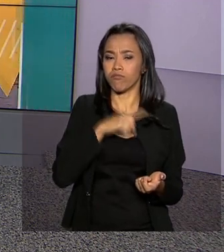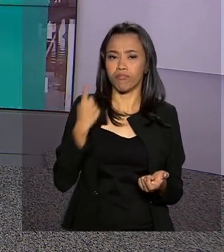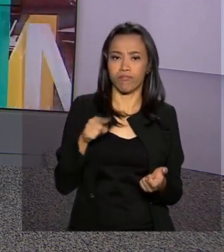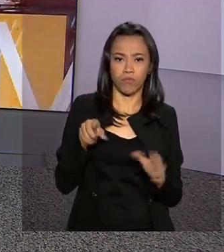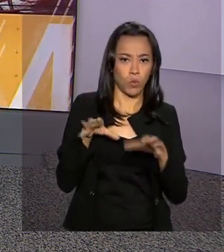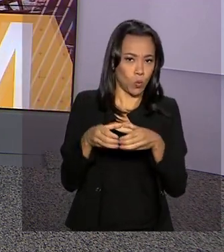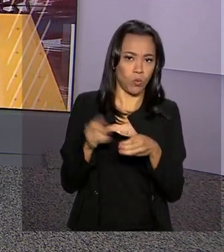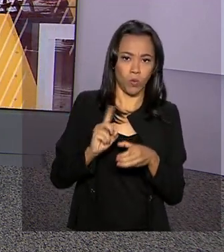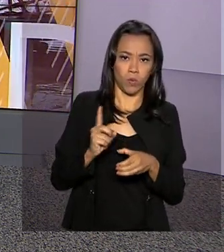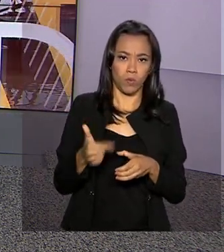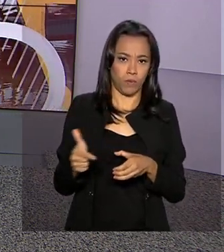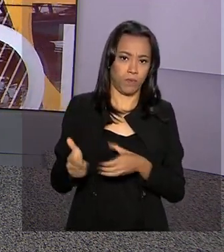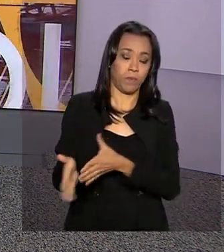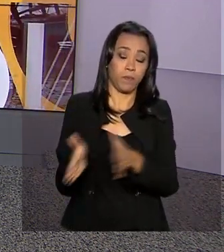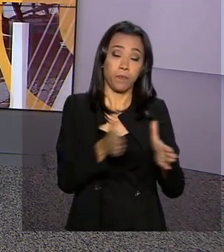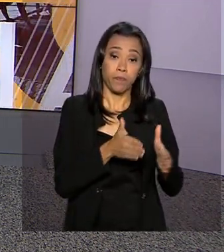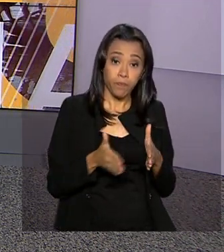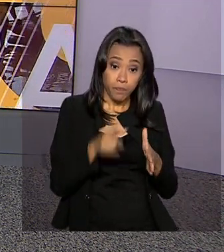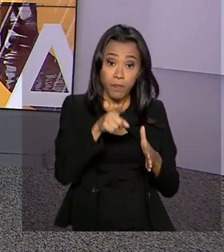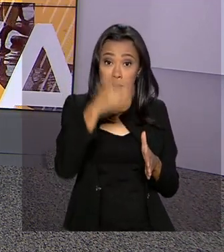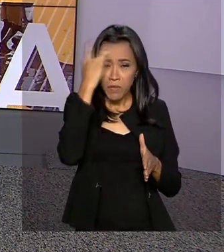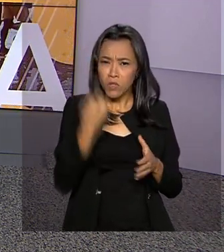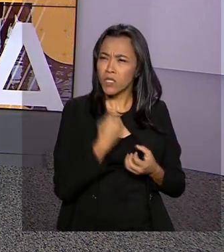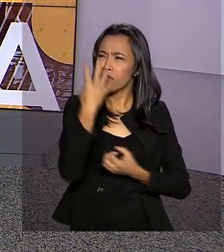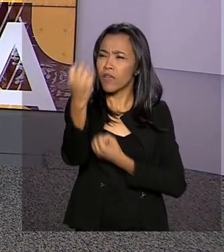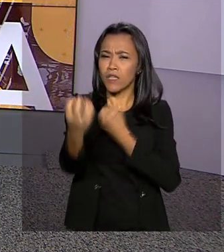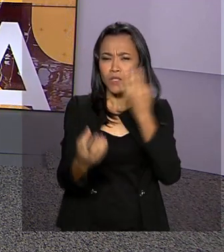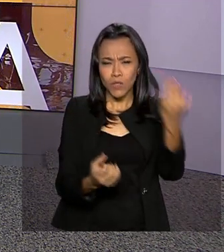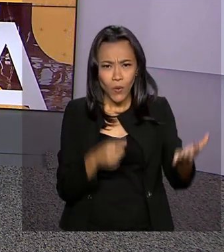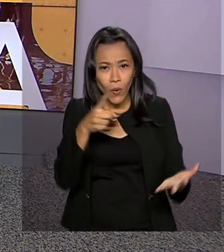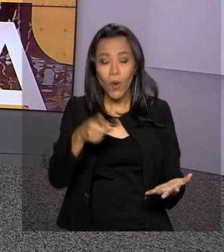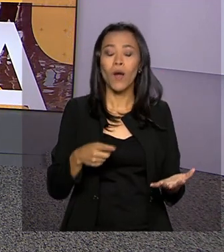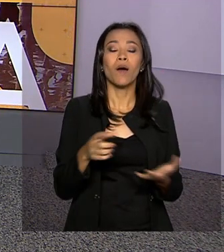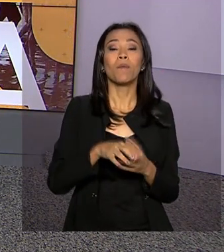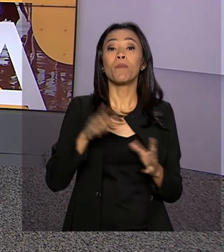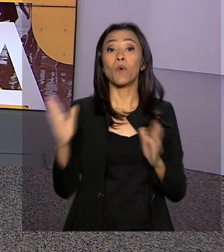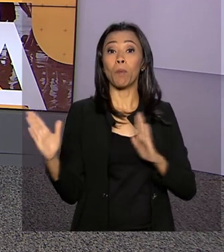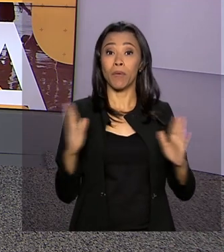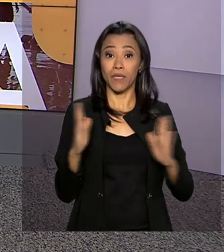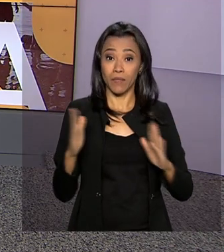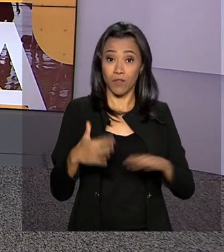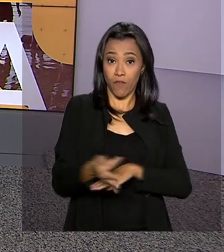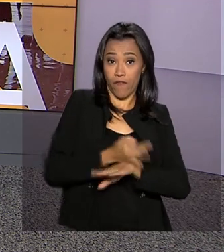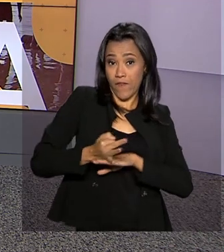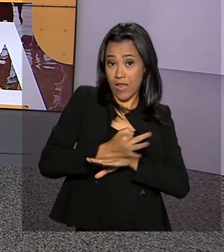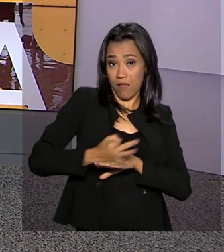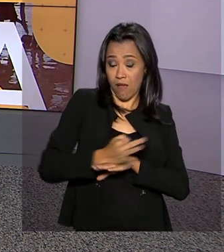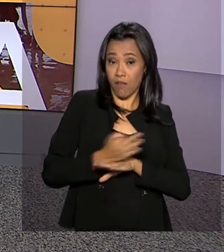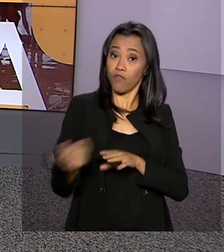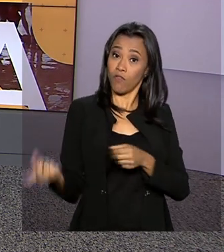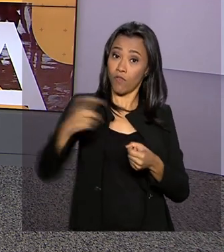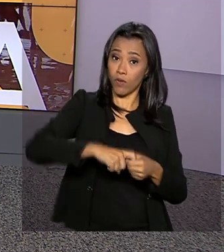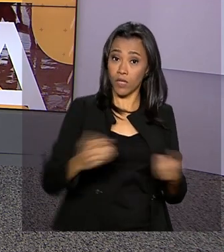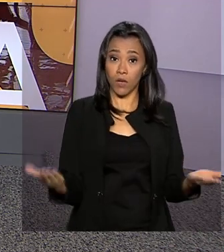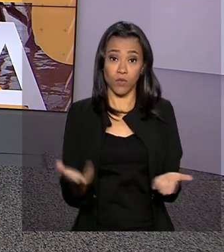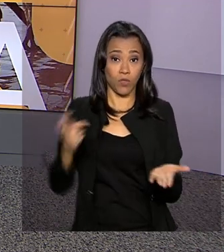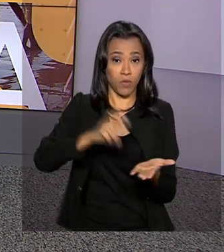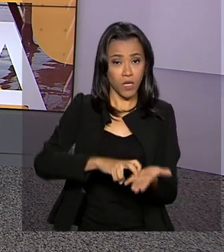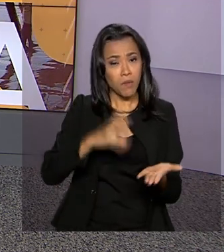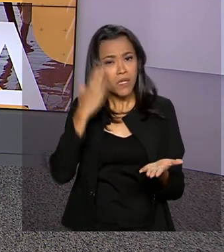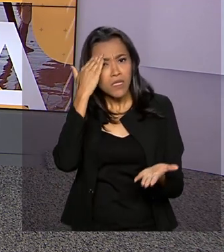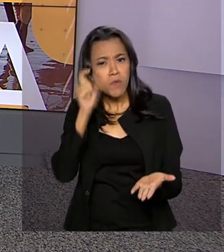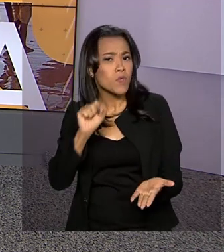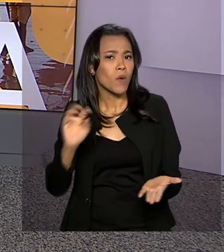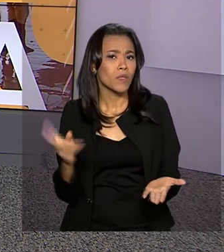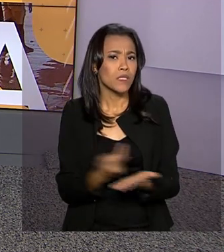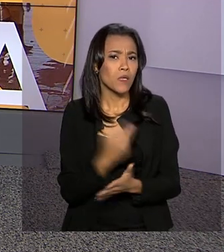E muita gente que viajou para curtir o feriadão prolongado da Páscoa decidiu retornar agora de manhã. E para saber como está o movimento nos